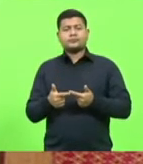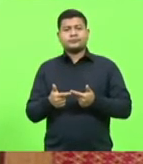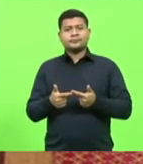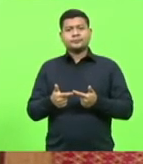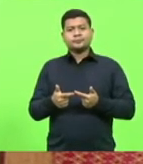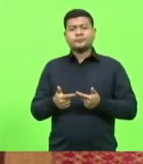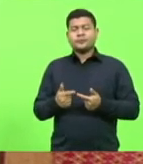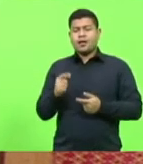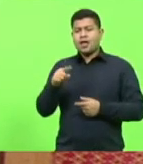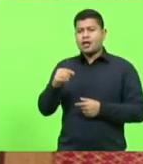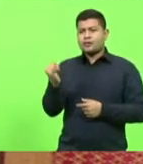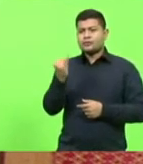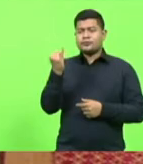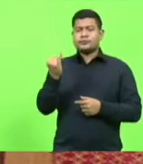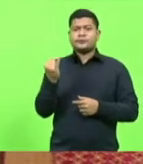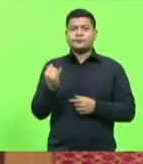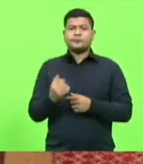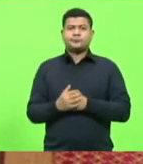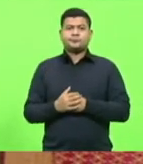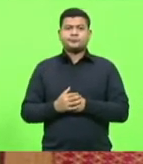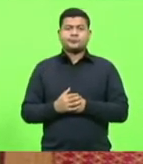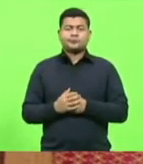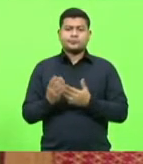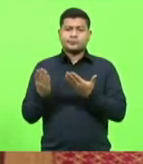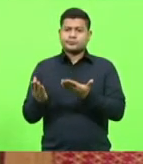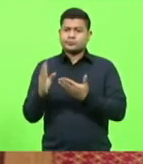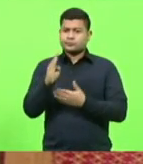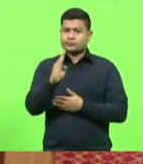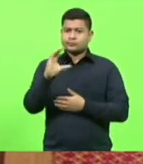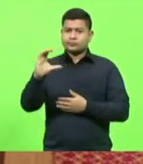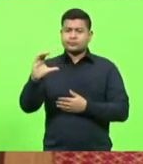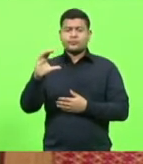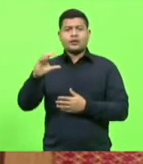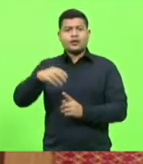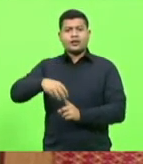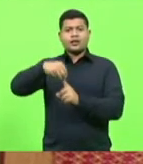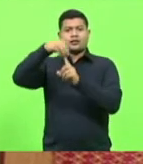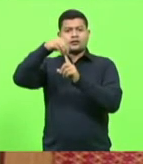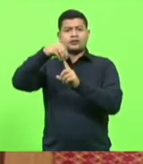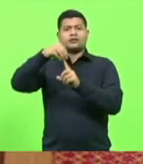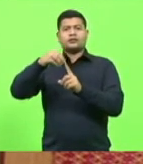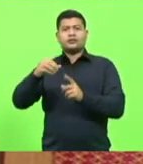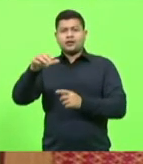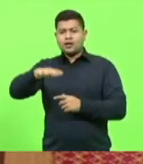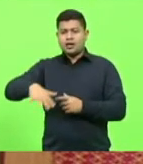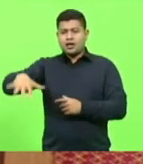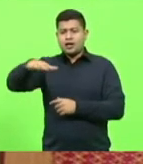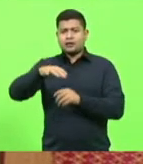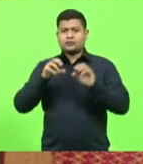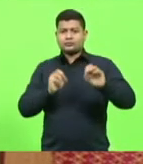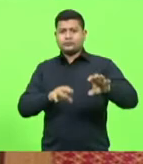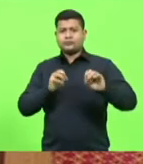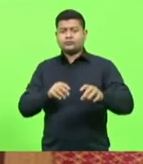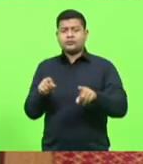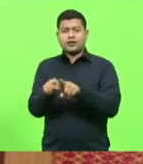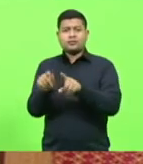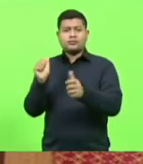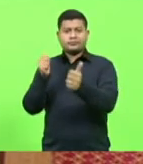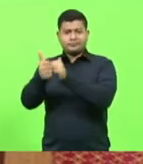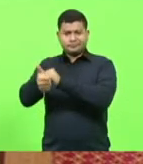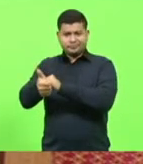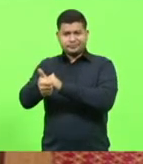importante. Então, Balneário Camboriú se destacando na área da educação, na área do esporte,